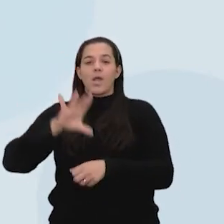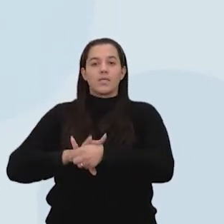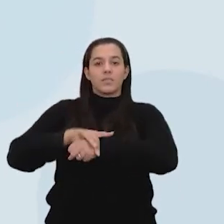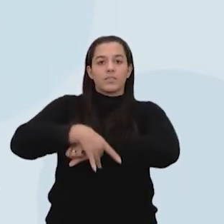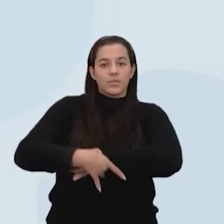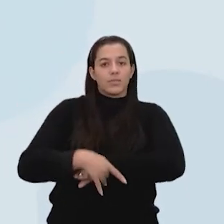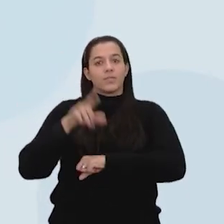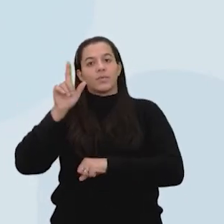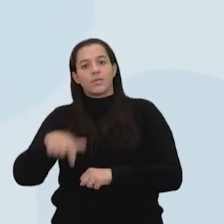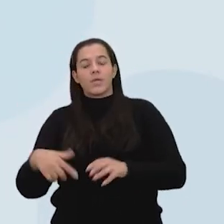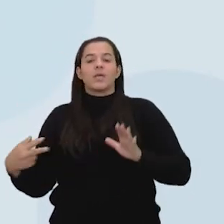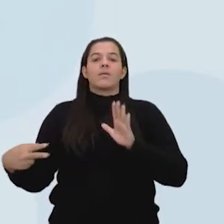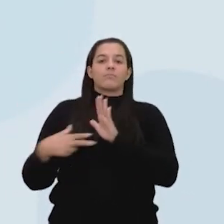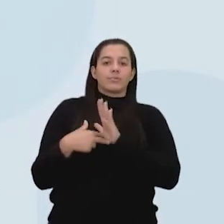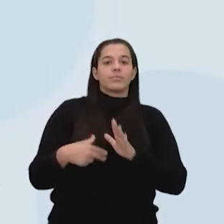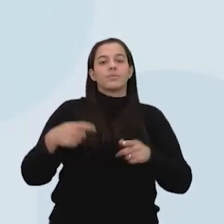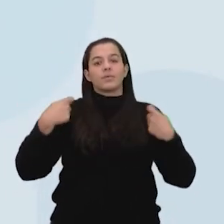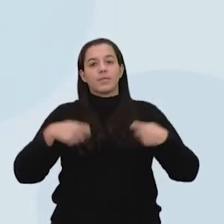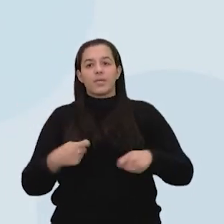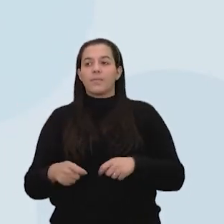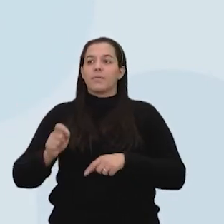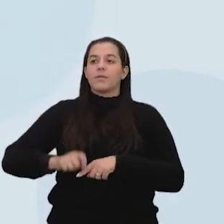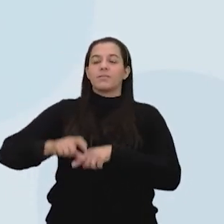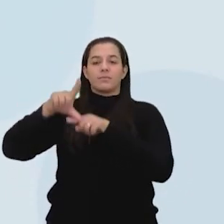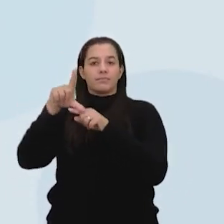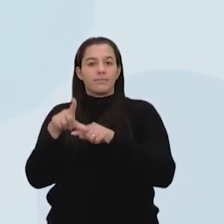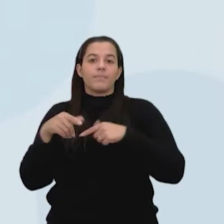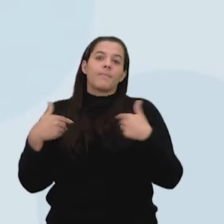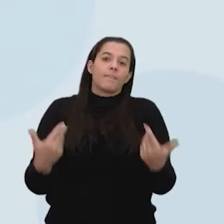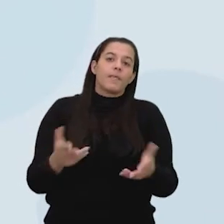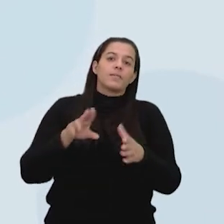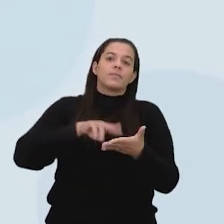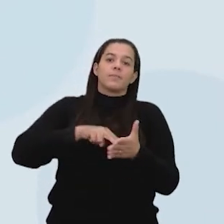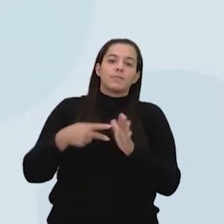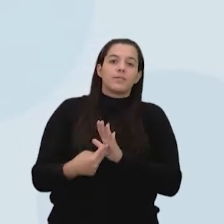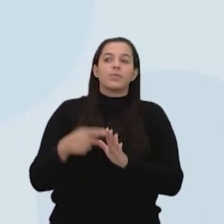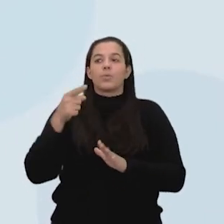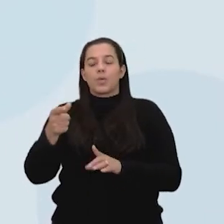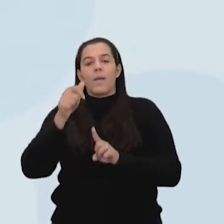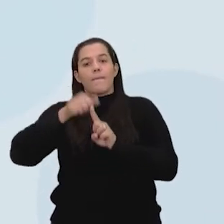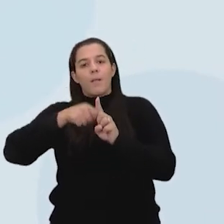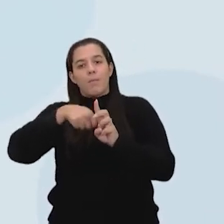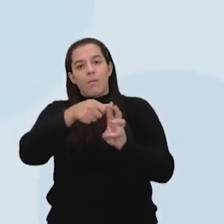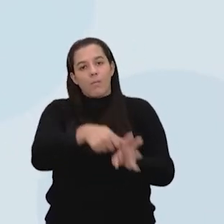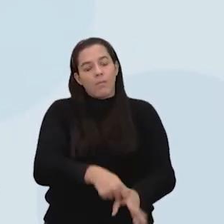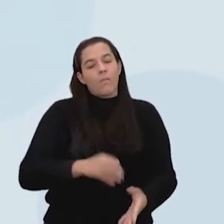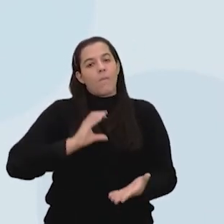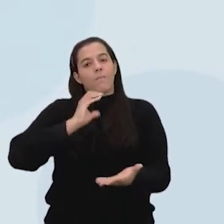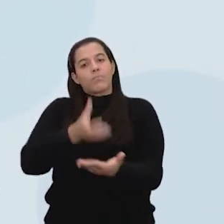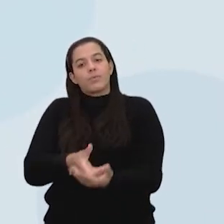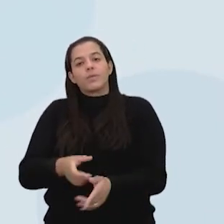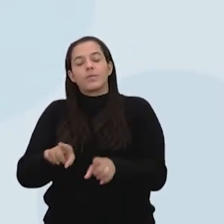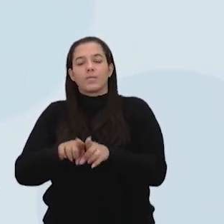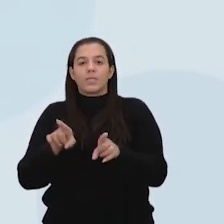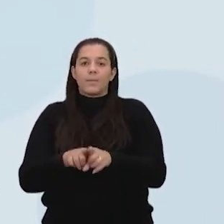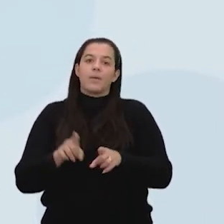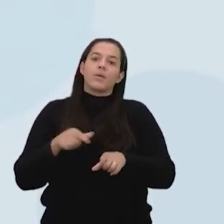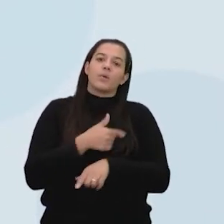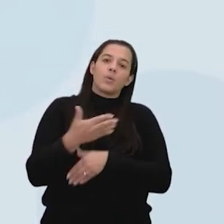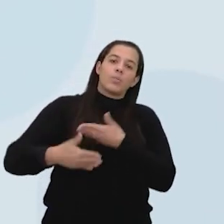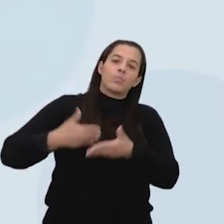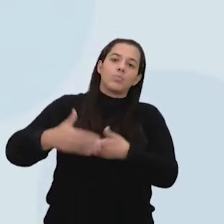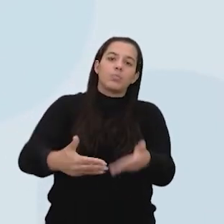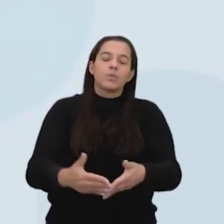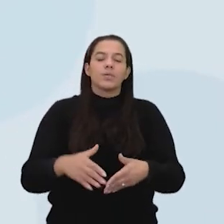caso é a termo, para poder suprir, mas isso também significa um custo mais alto de geração. E também tem toda essa parte